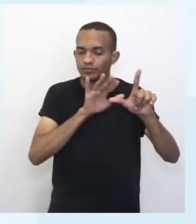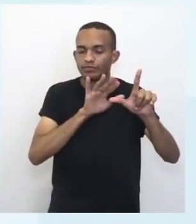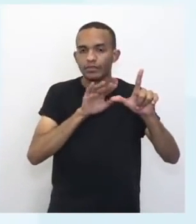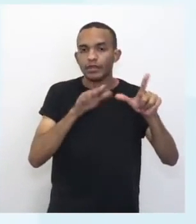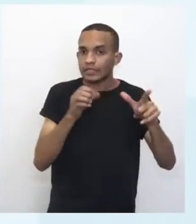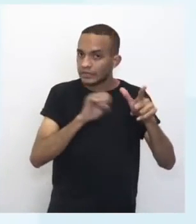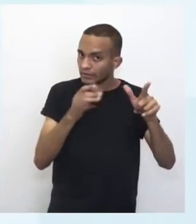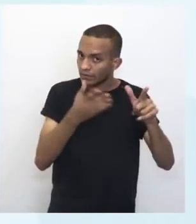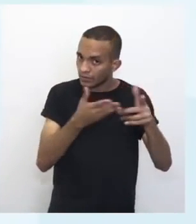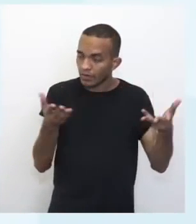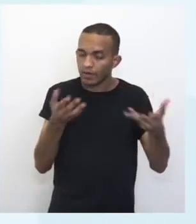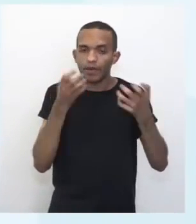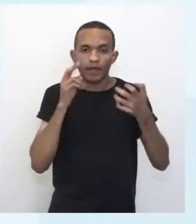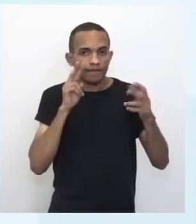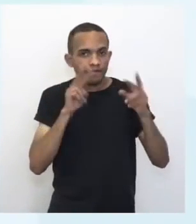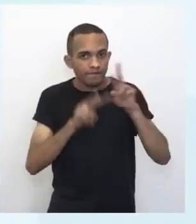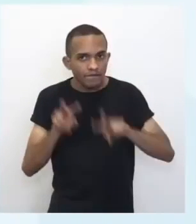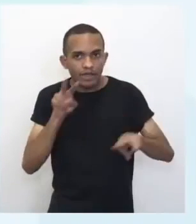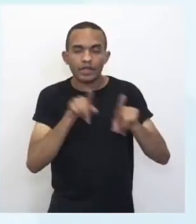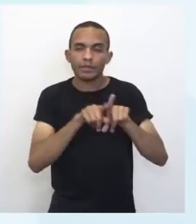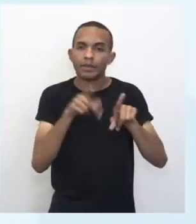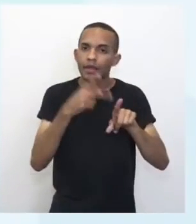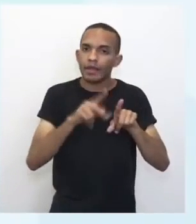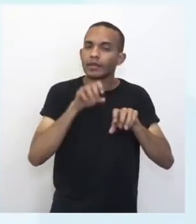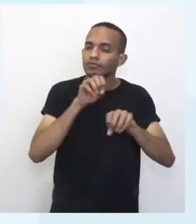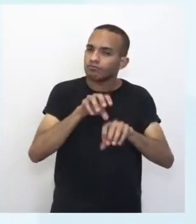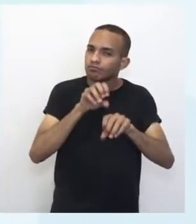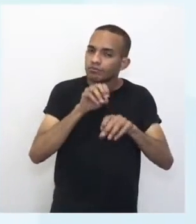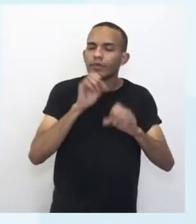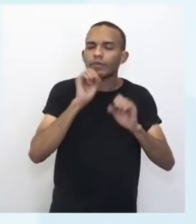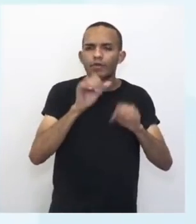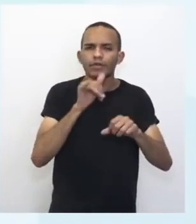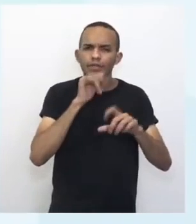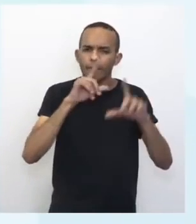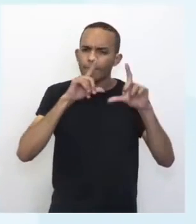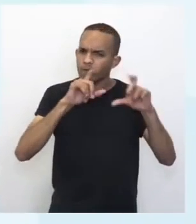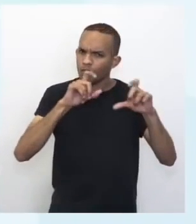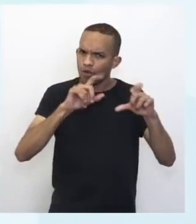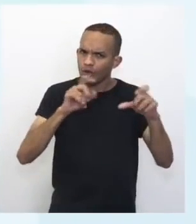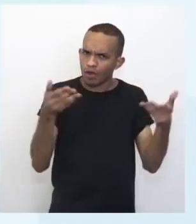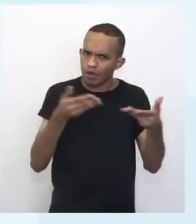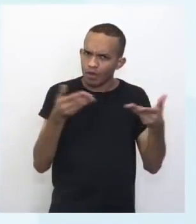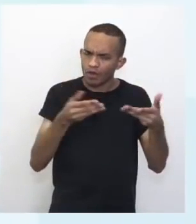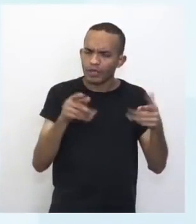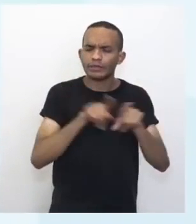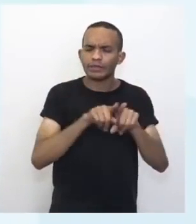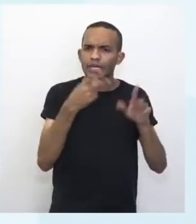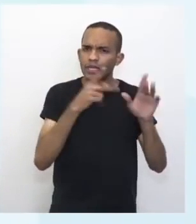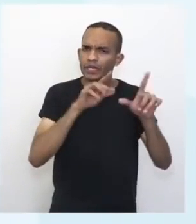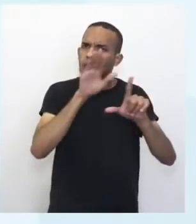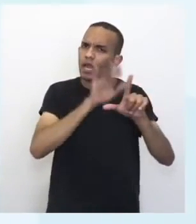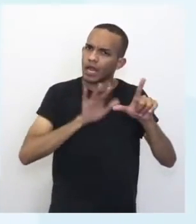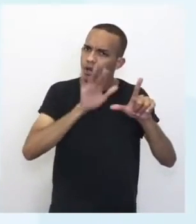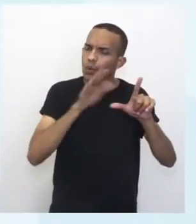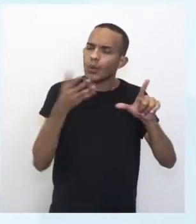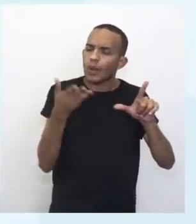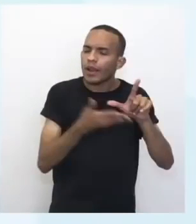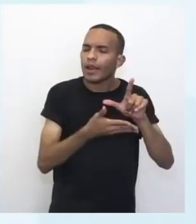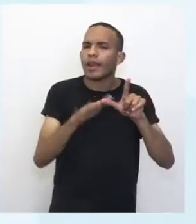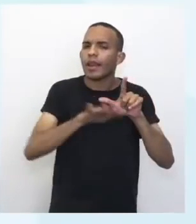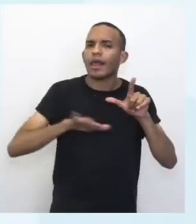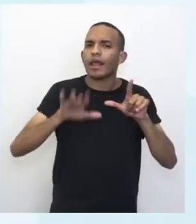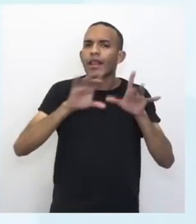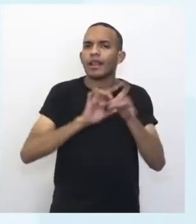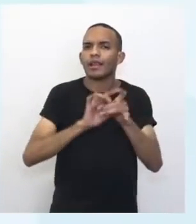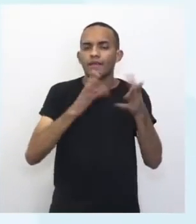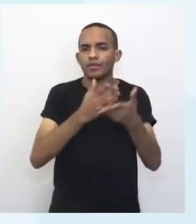essa planificação, as orientações, vocês podem tirar. Tira um print aí da tela. Esse QR Code tá lá disponível pra vocês.